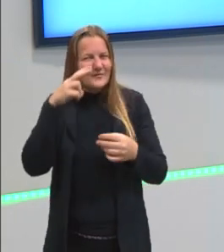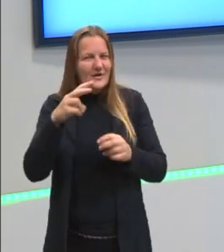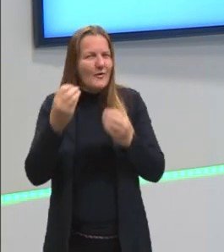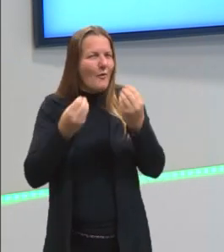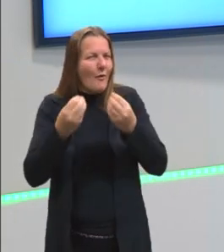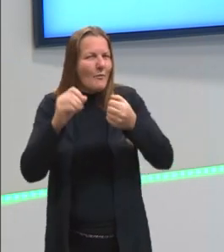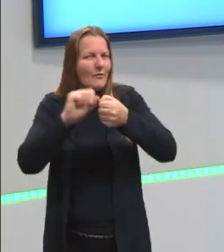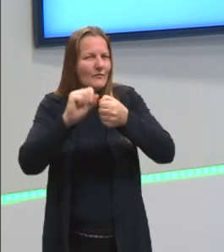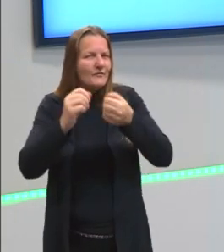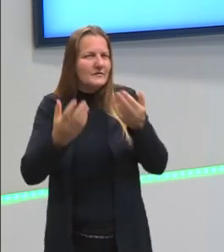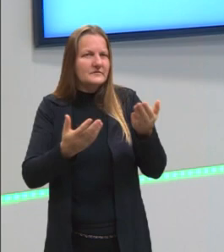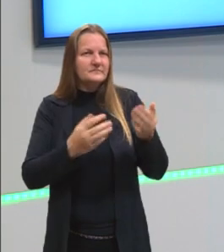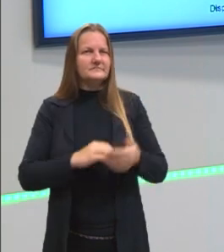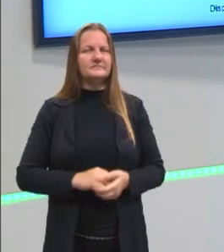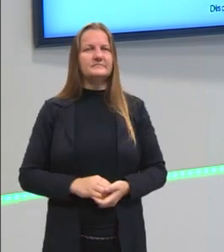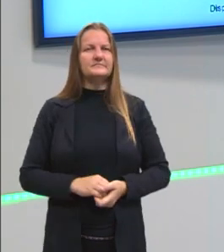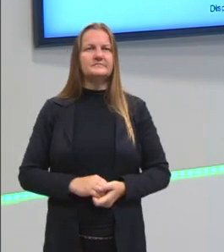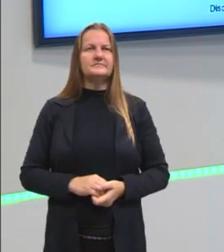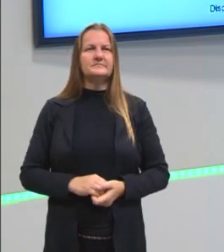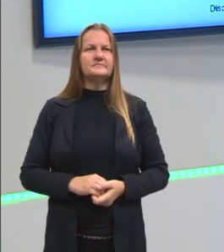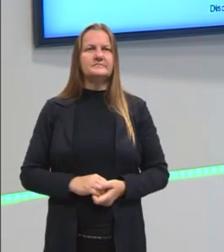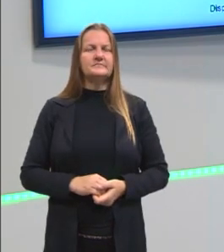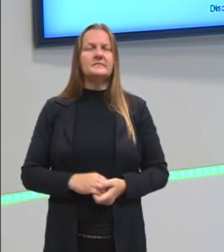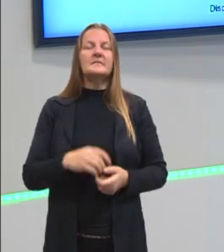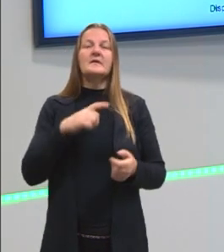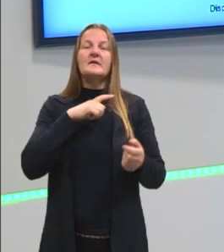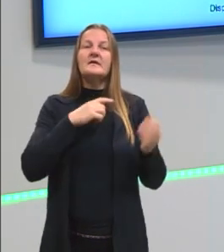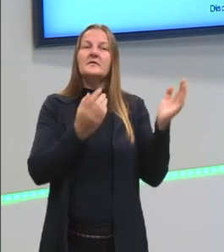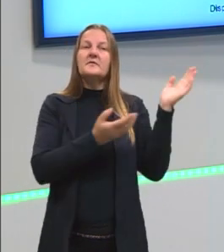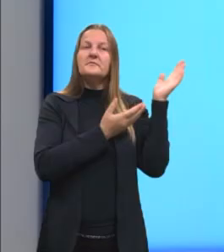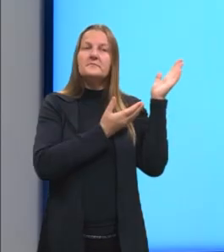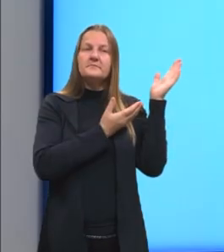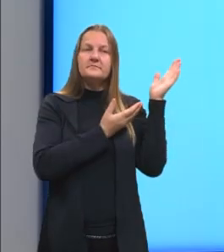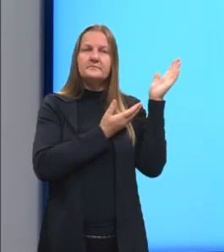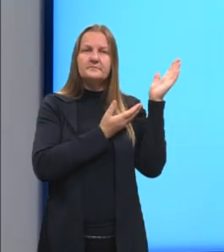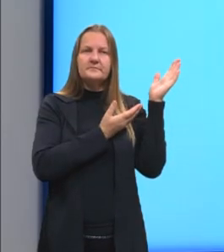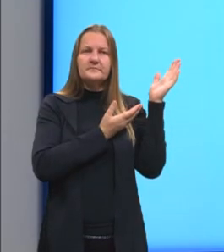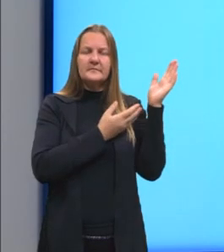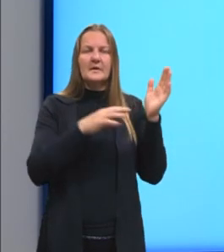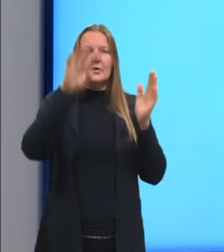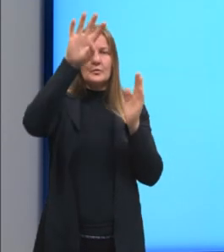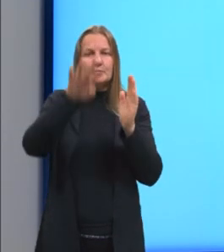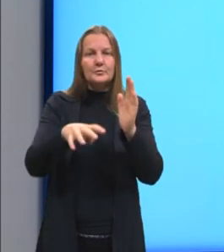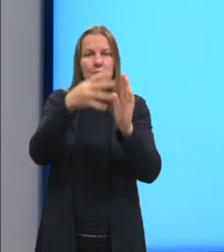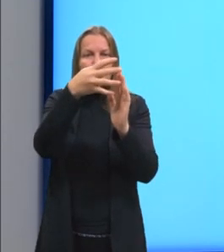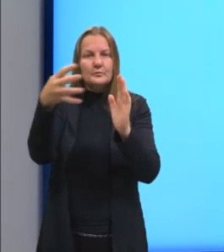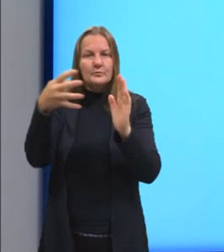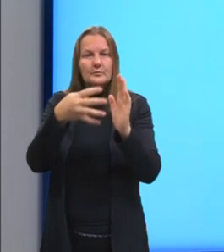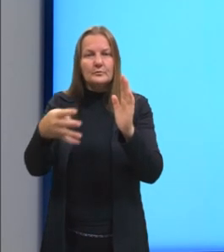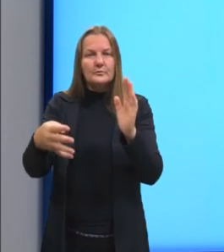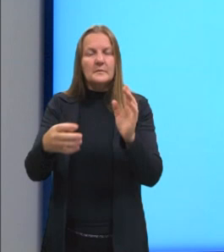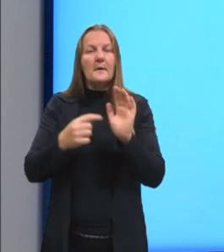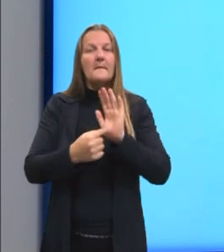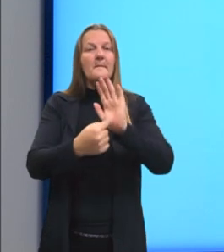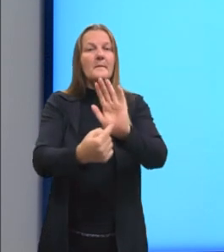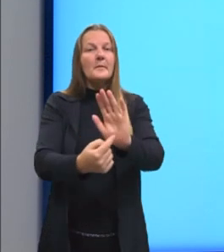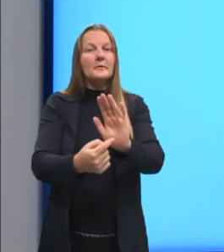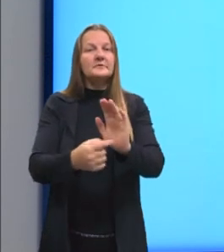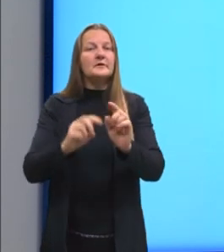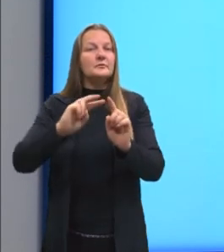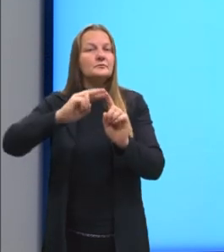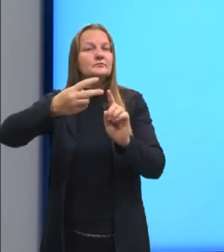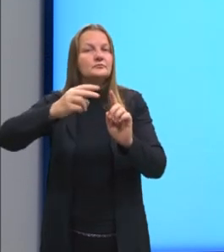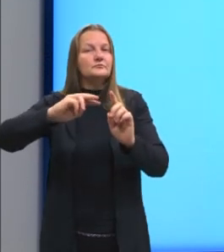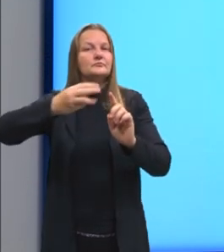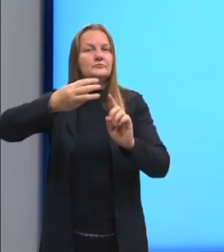formato de notação, tá? Aqui eu trouxe para vocês essa tabelinha para mostrar as potências